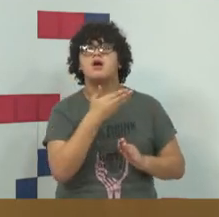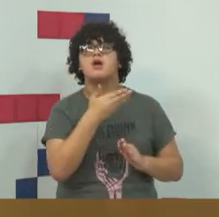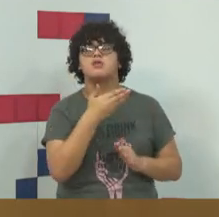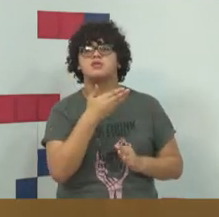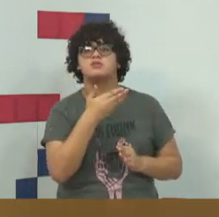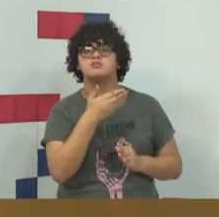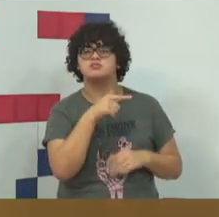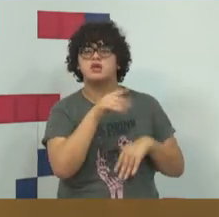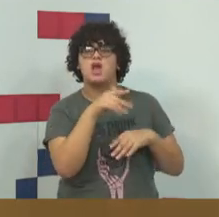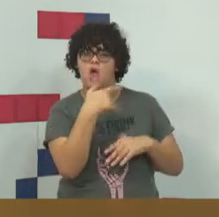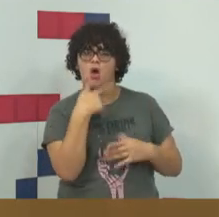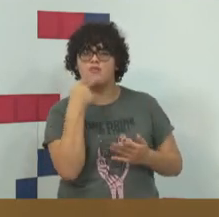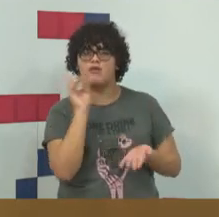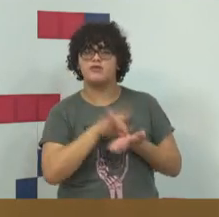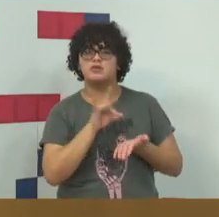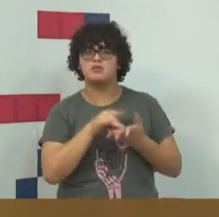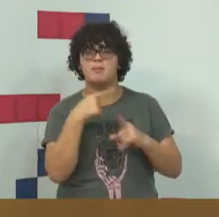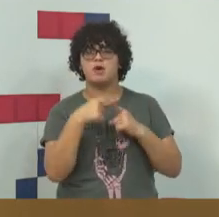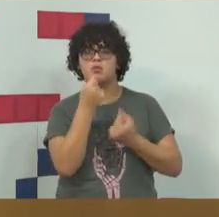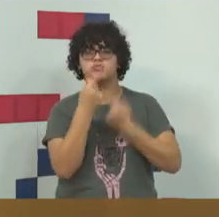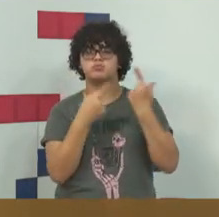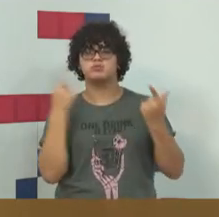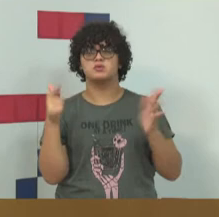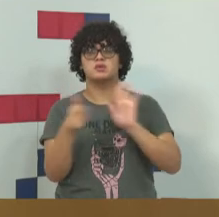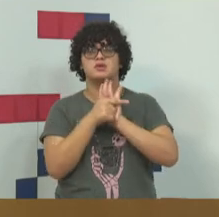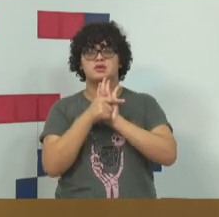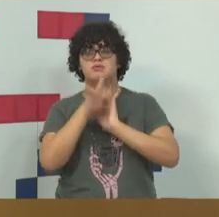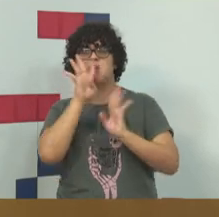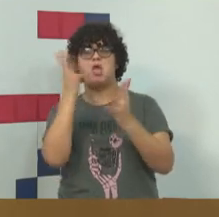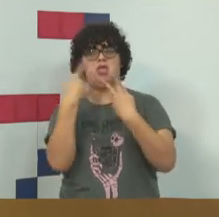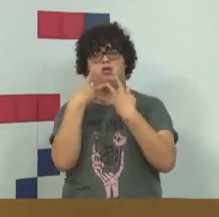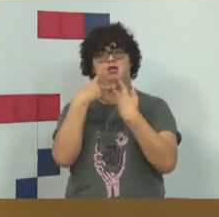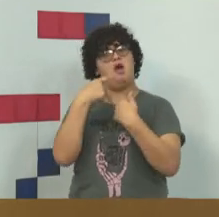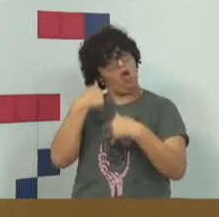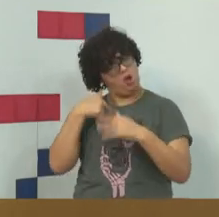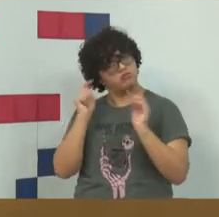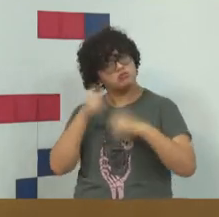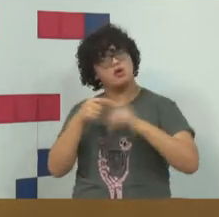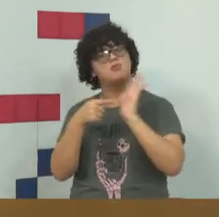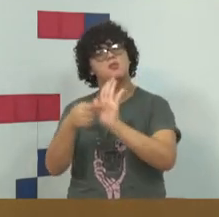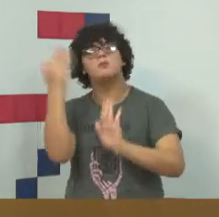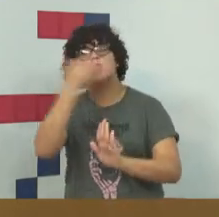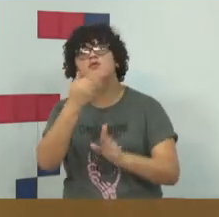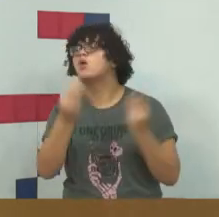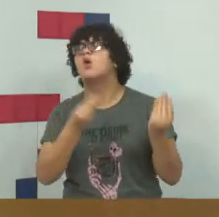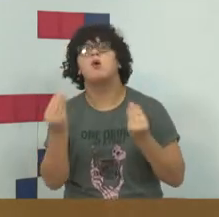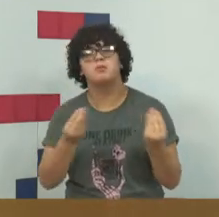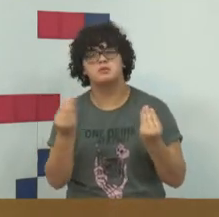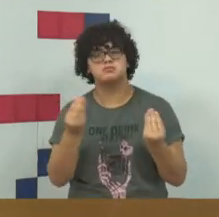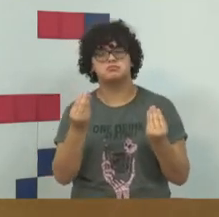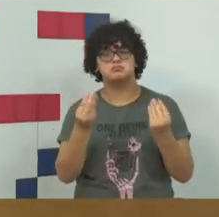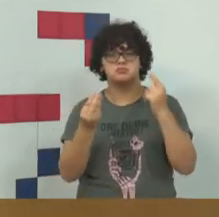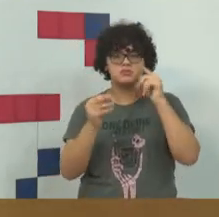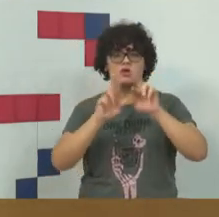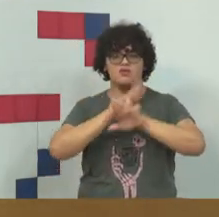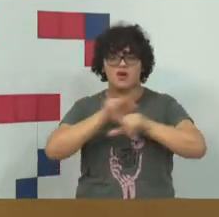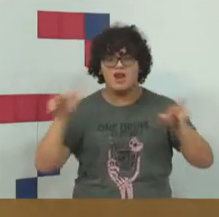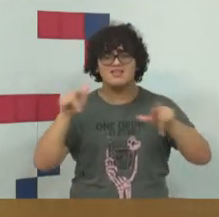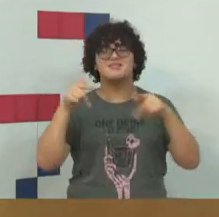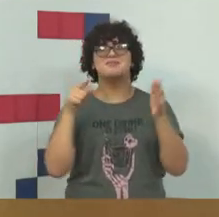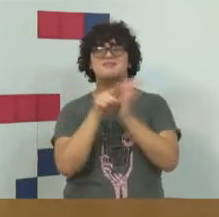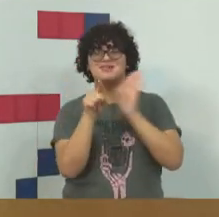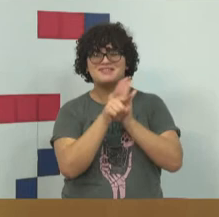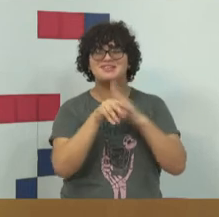inocência quando algum crime digital é a ele atribuído. Então, eu acho que essas várias perguntas que eu fui